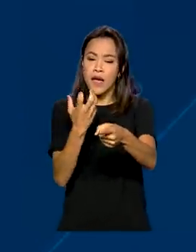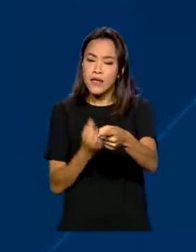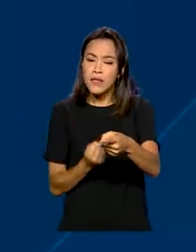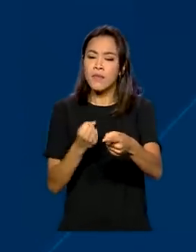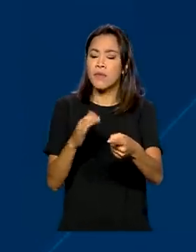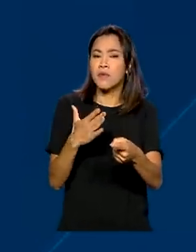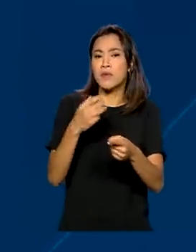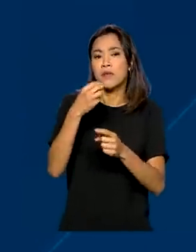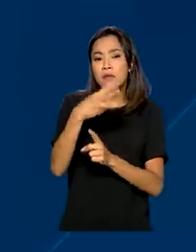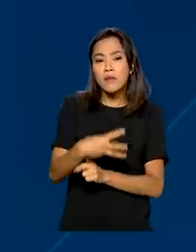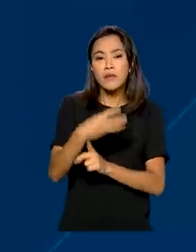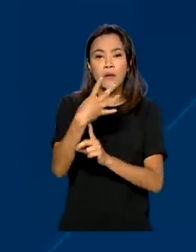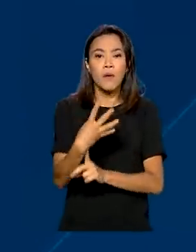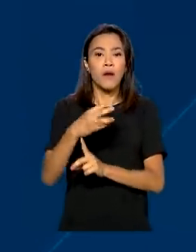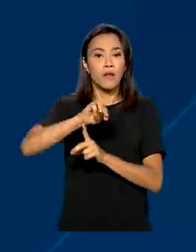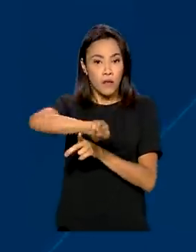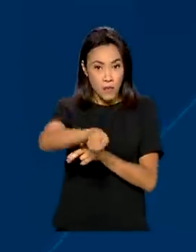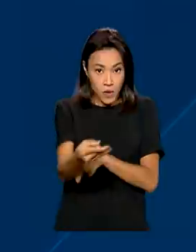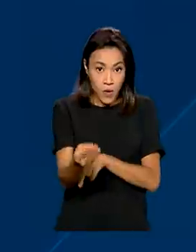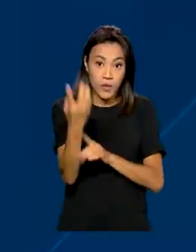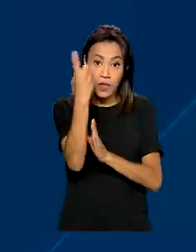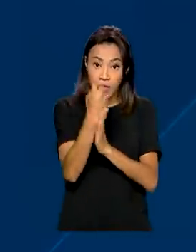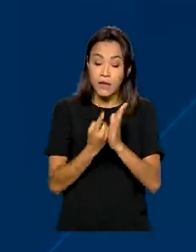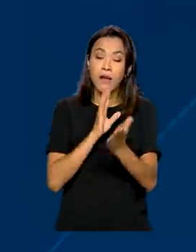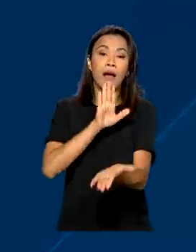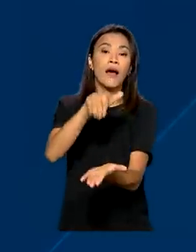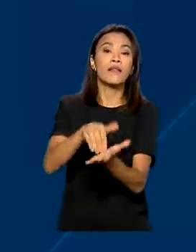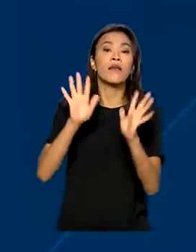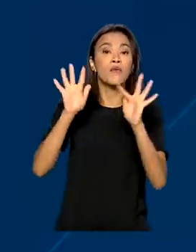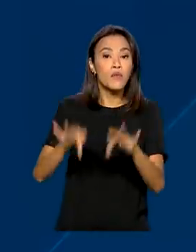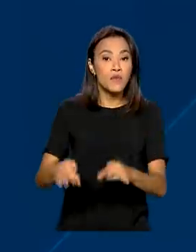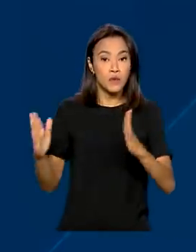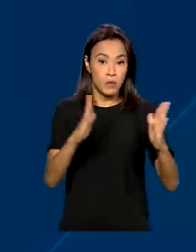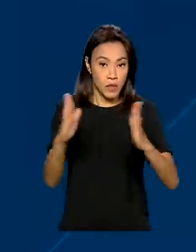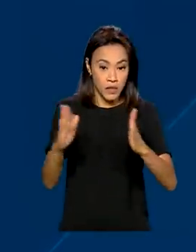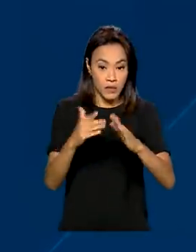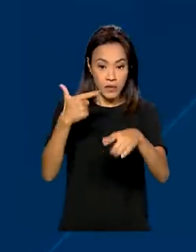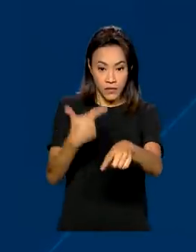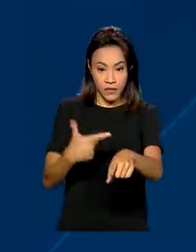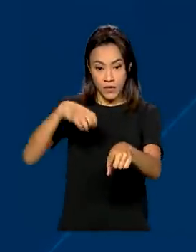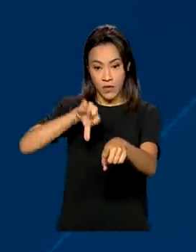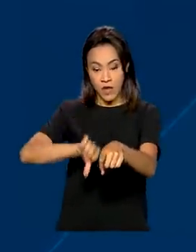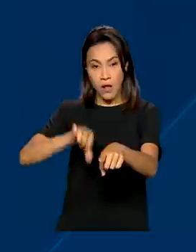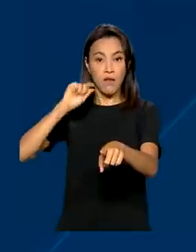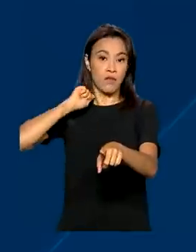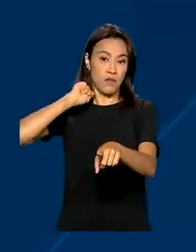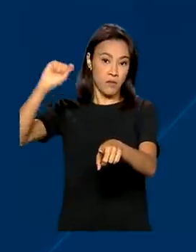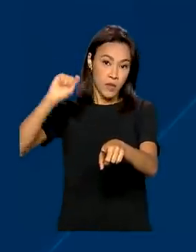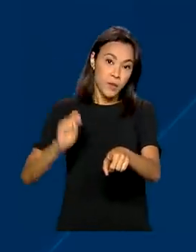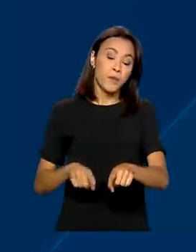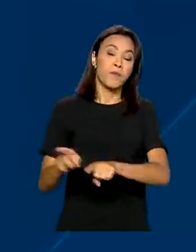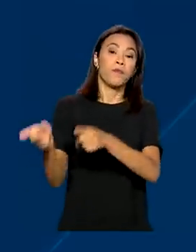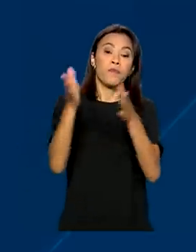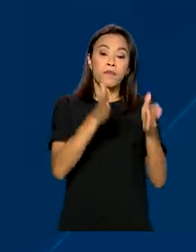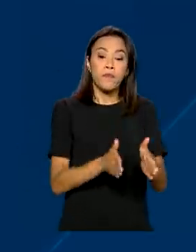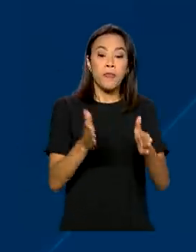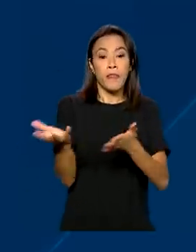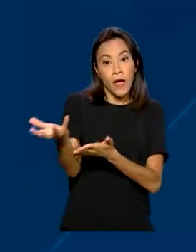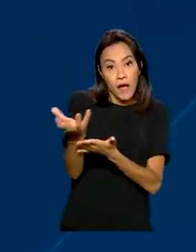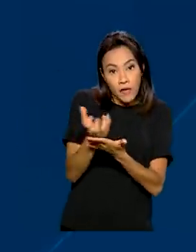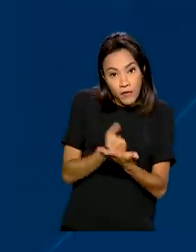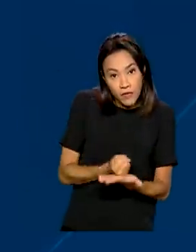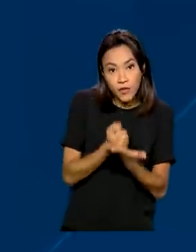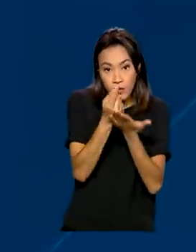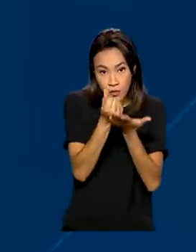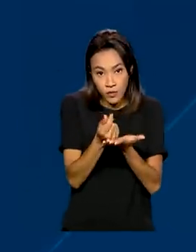34 milhões de declarações até o final do prazo, em 29 de abril. A restituição do Imposto de Renda será